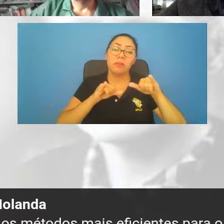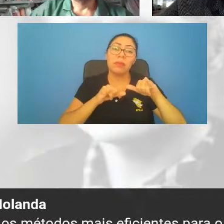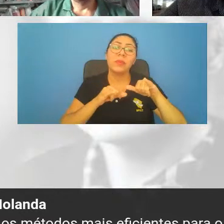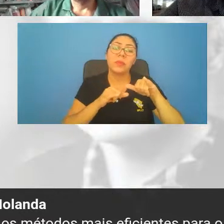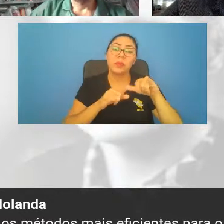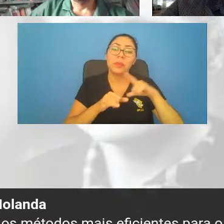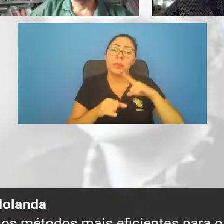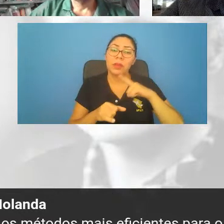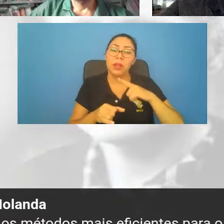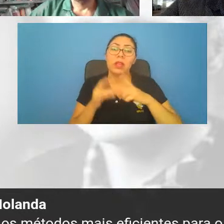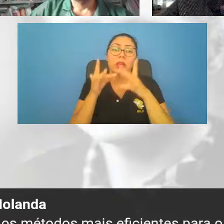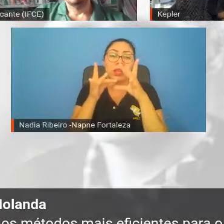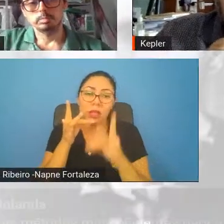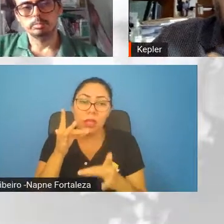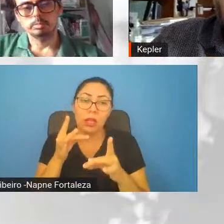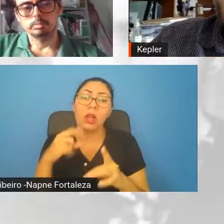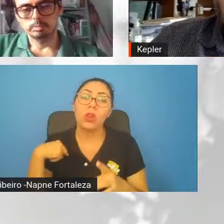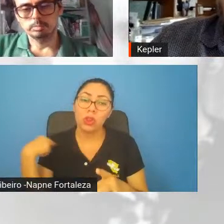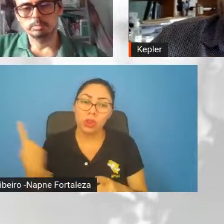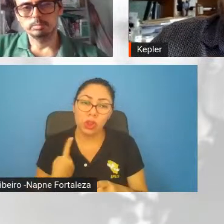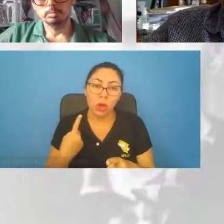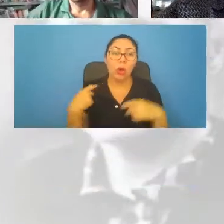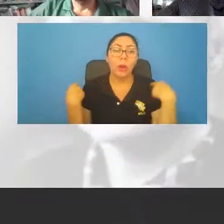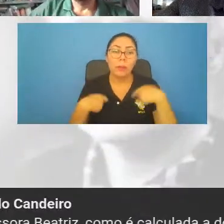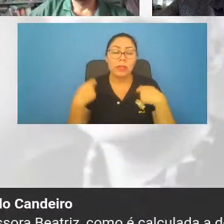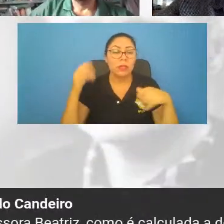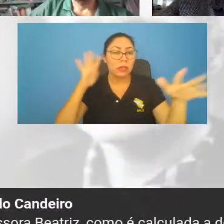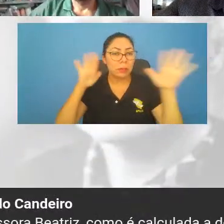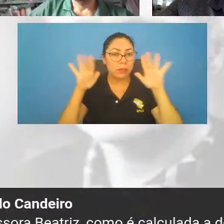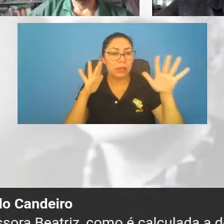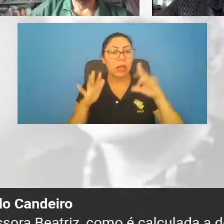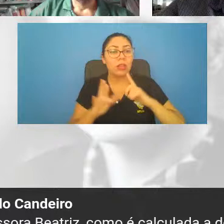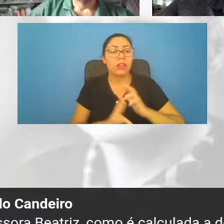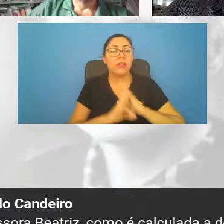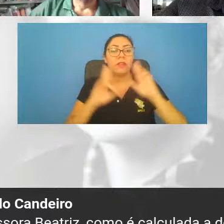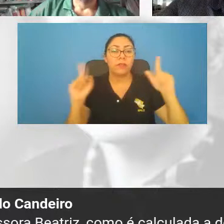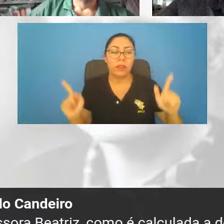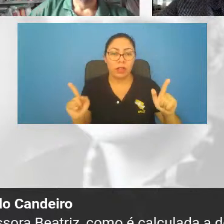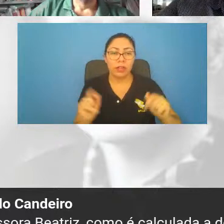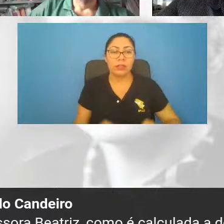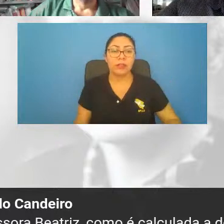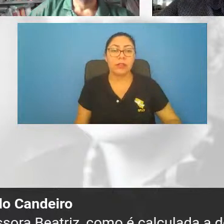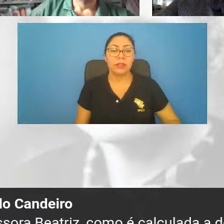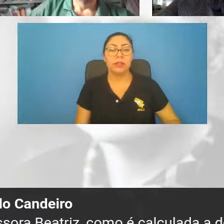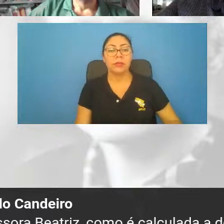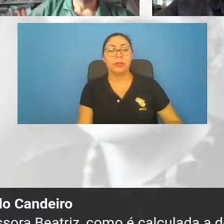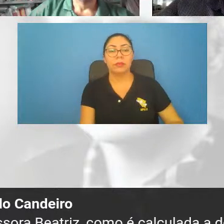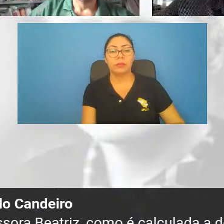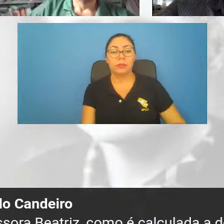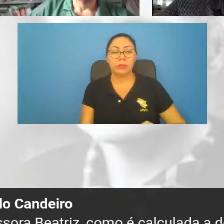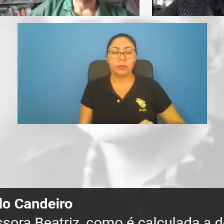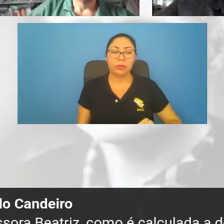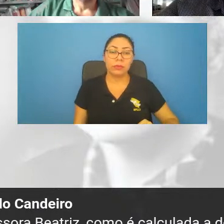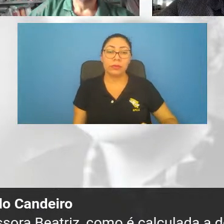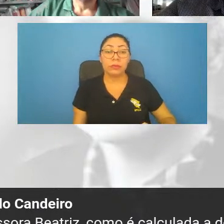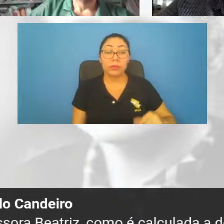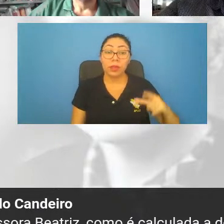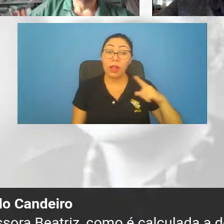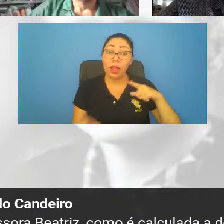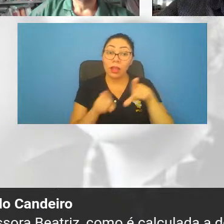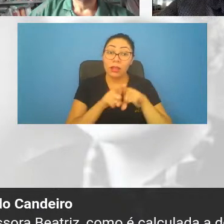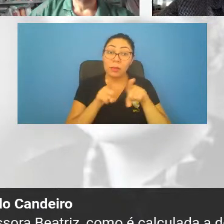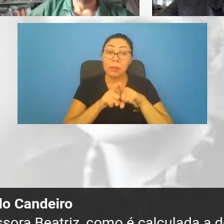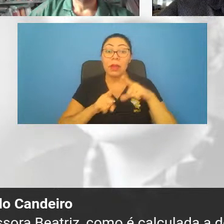é uma questão extremamente relevante. E a outra questão ainda mais incrível é sobre a energia escura,